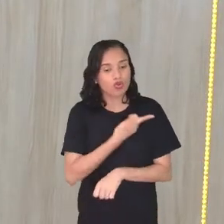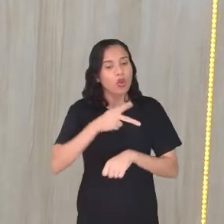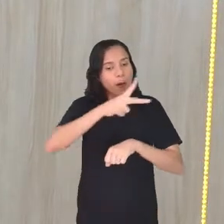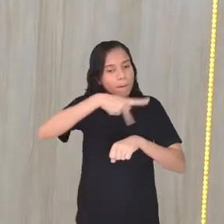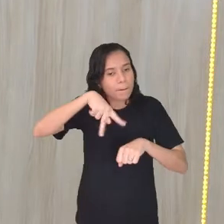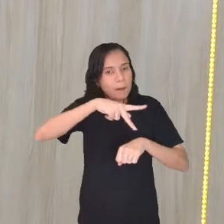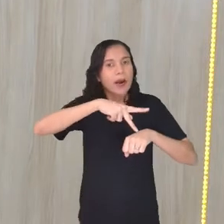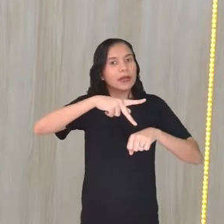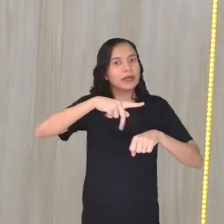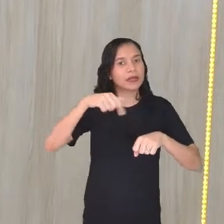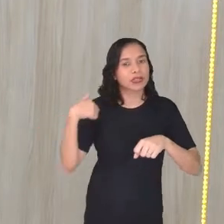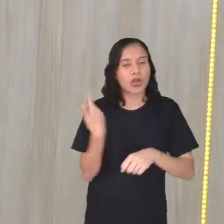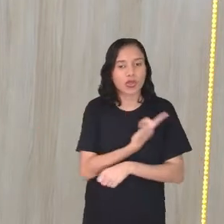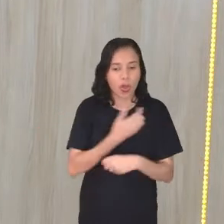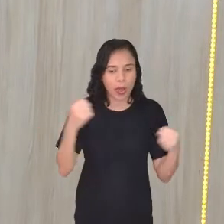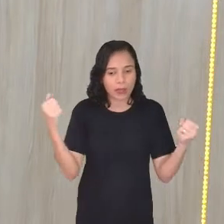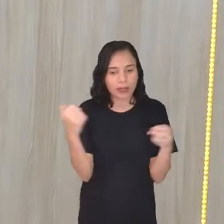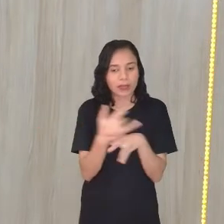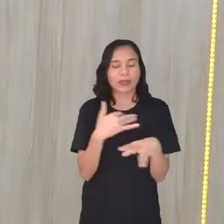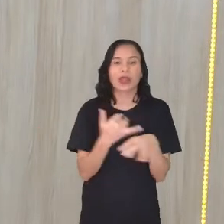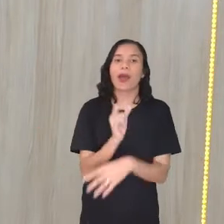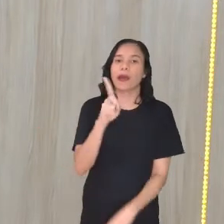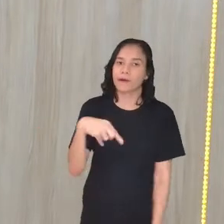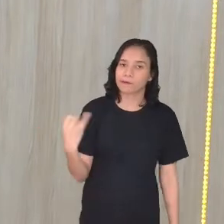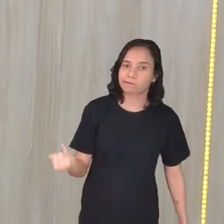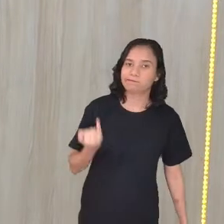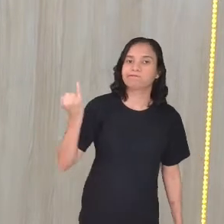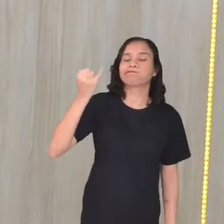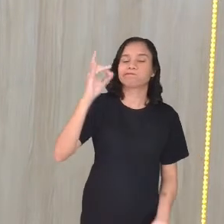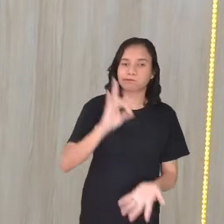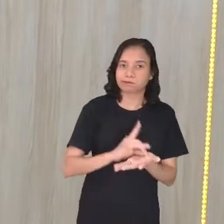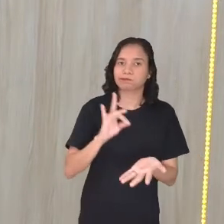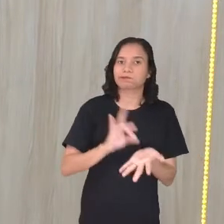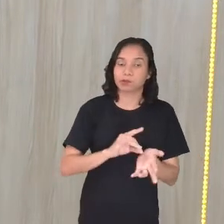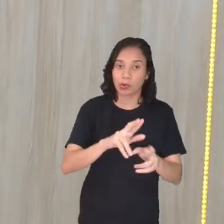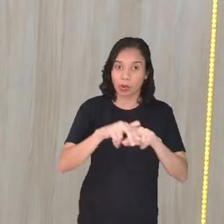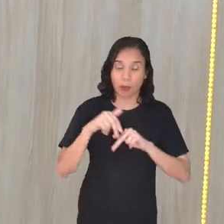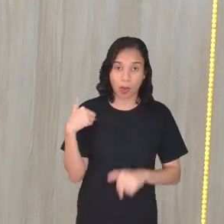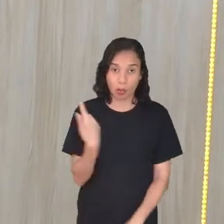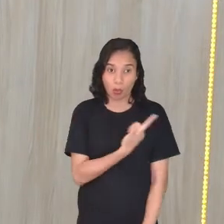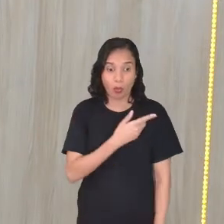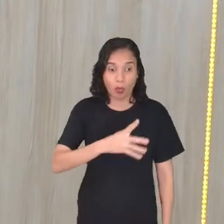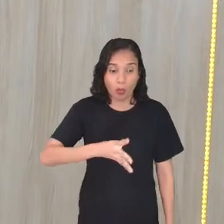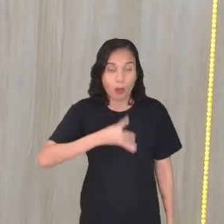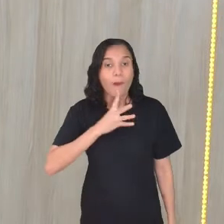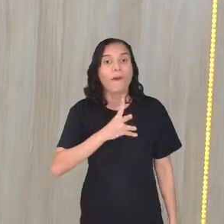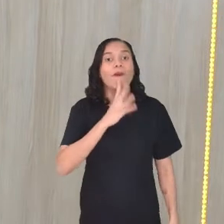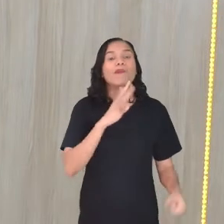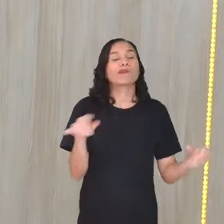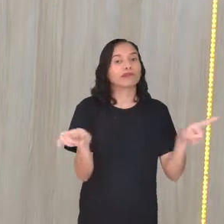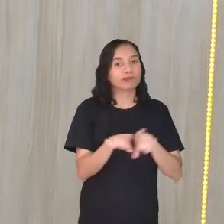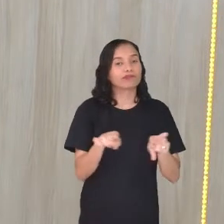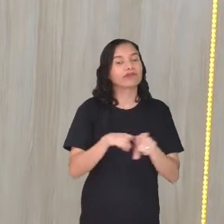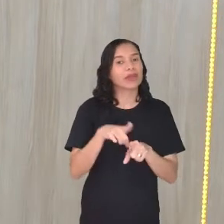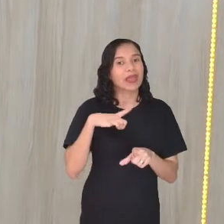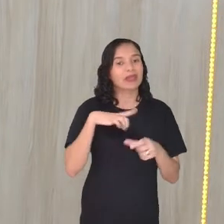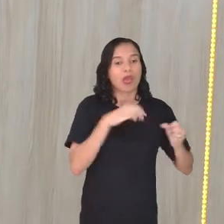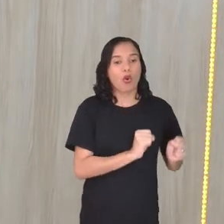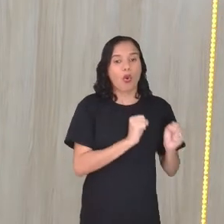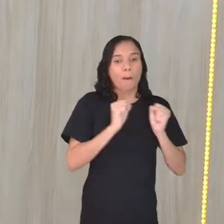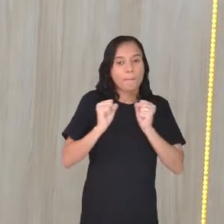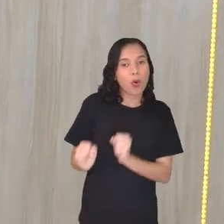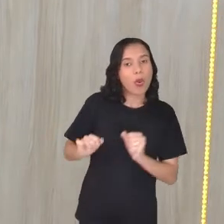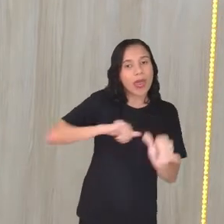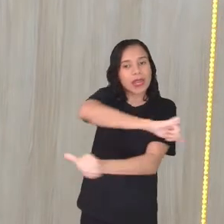a história da nossa cidade é muito importante, né? Porque quando a gente conhece, a gente também tem esse poder de